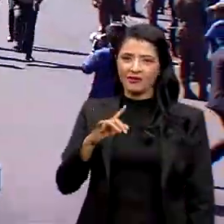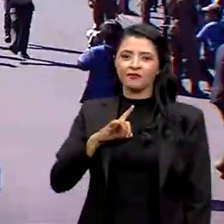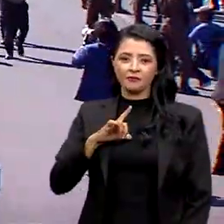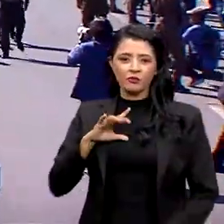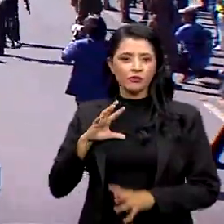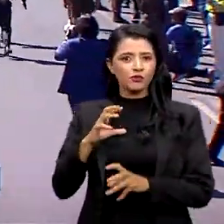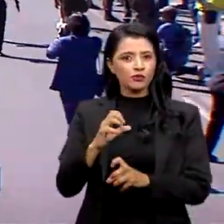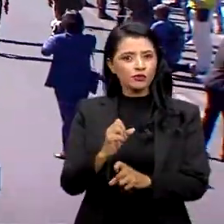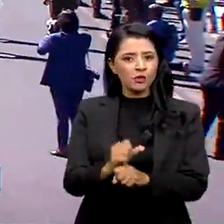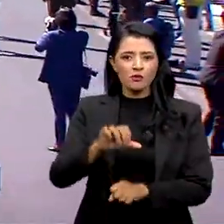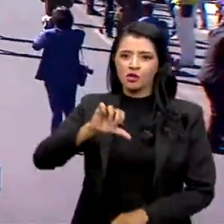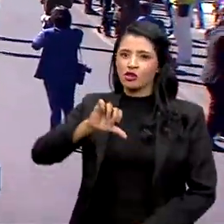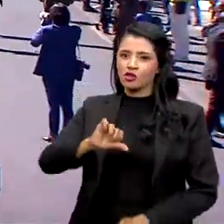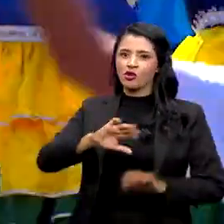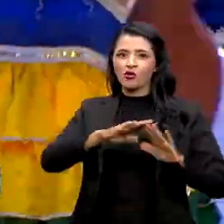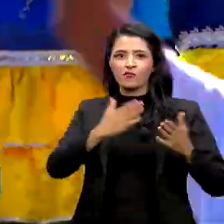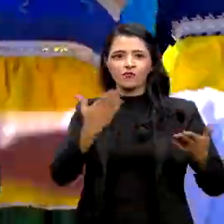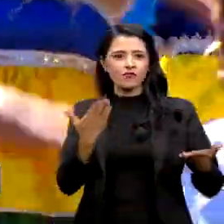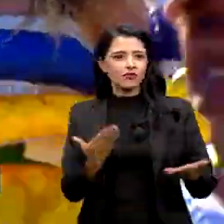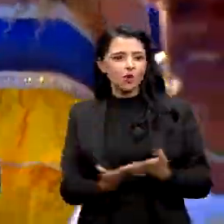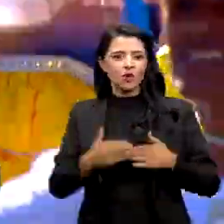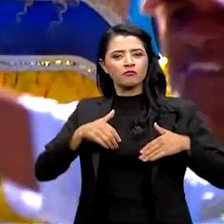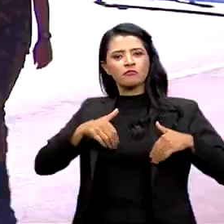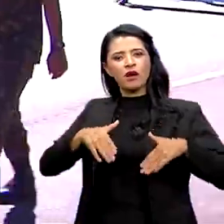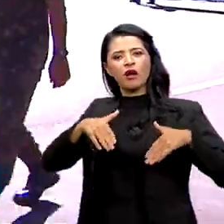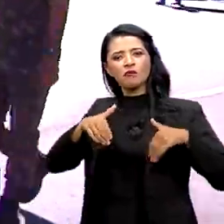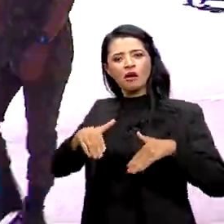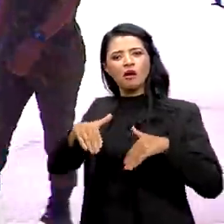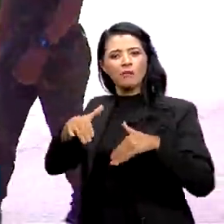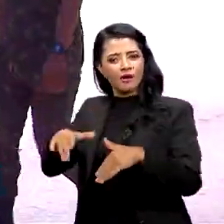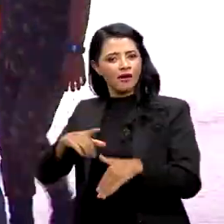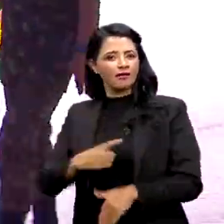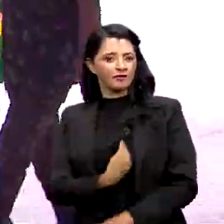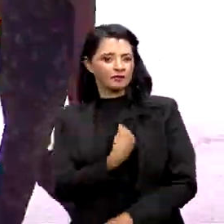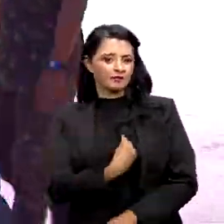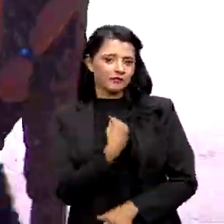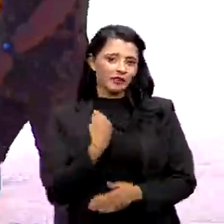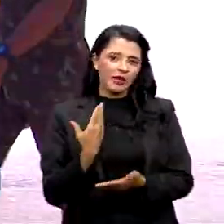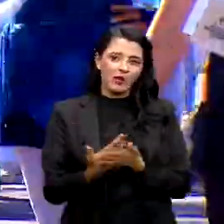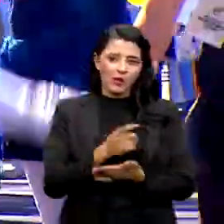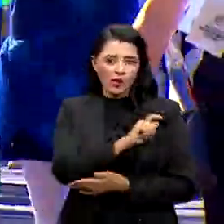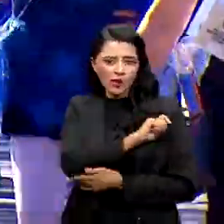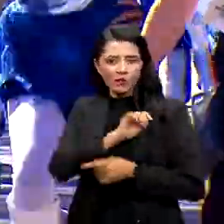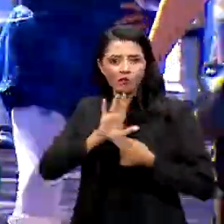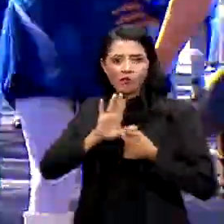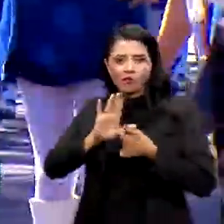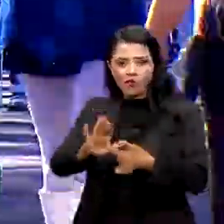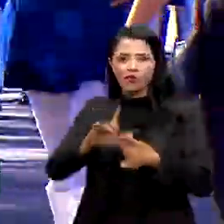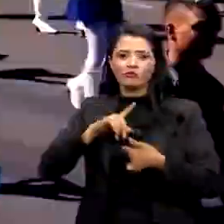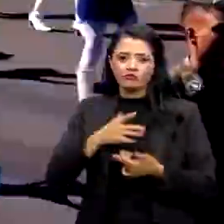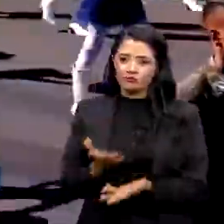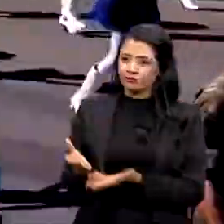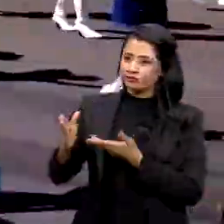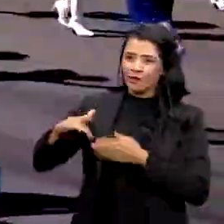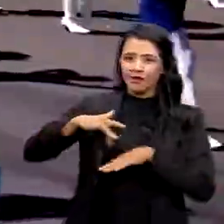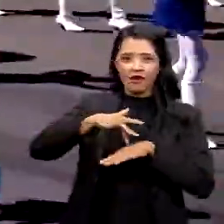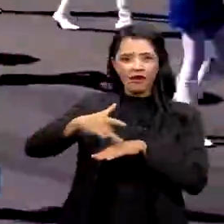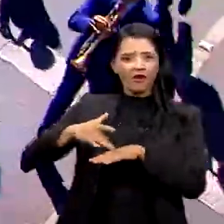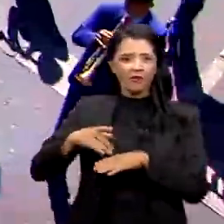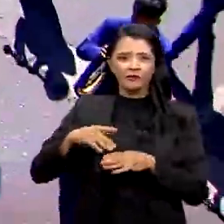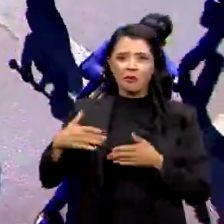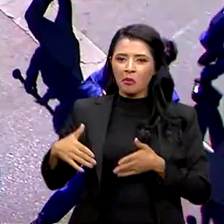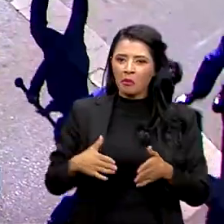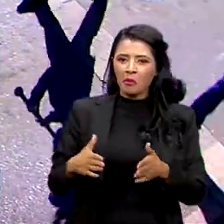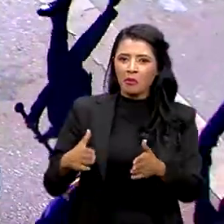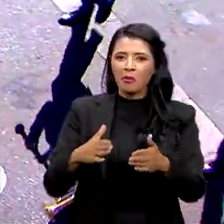Ao todo, nove escolas marcaram presença e os alunos apresentaram coreografias ao longo do trajeto.